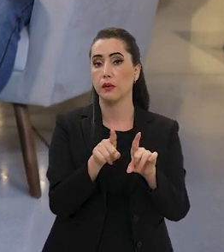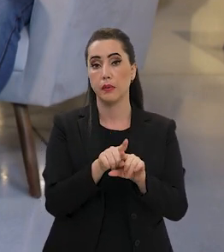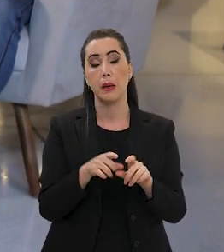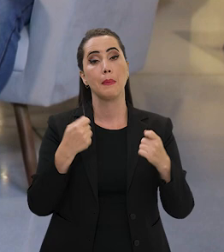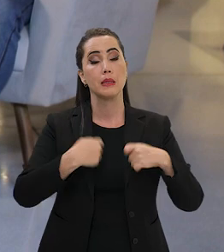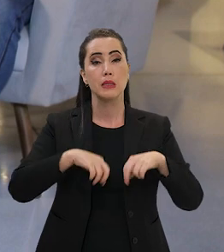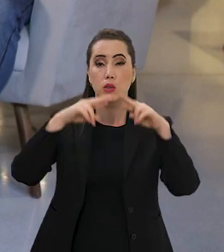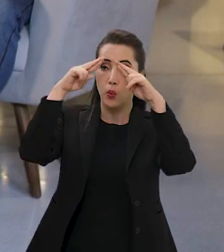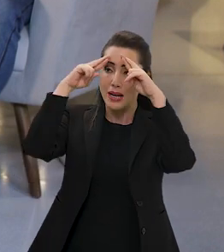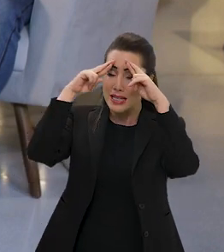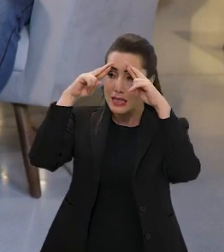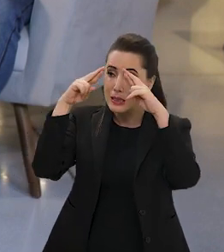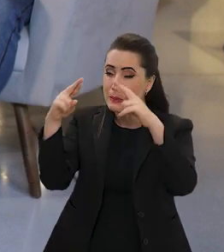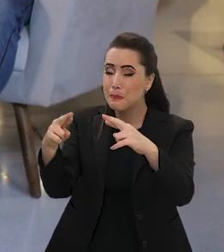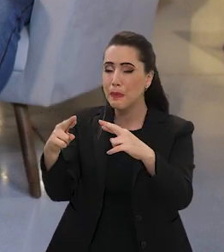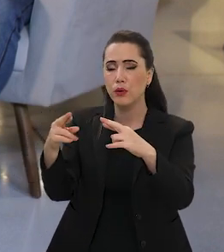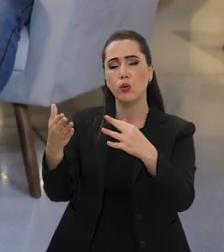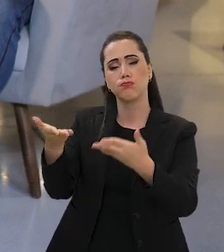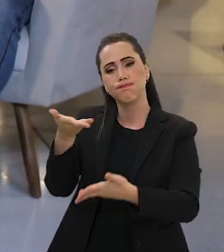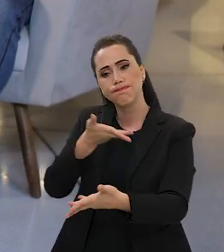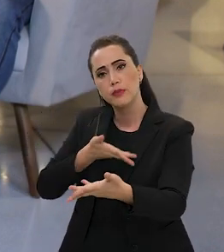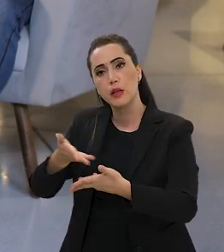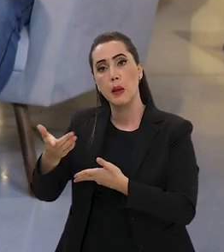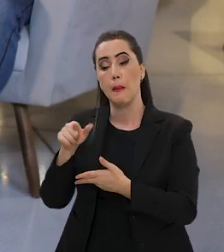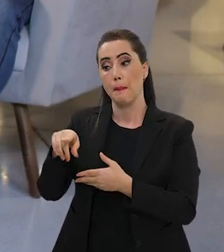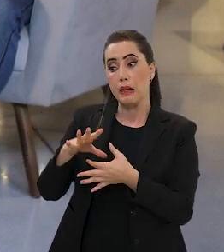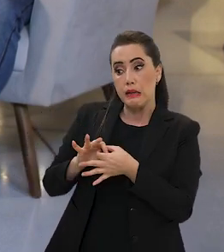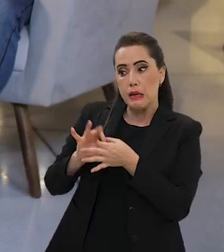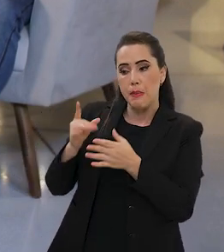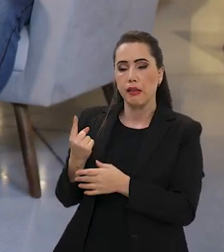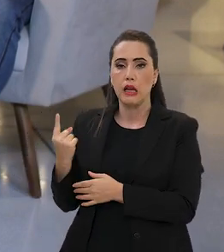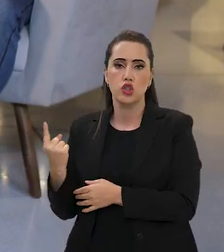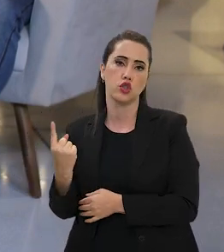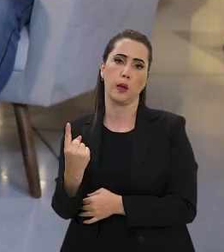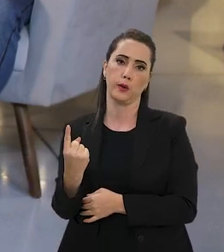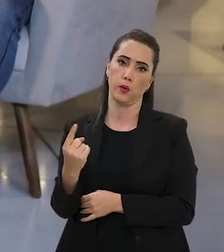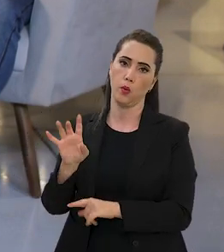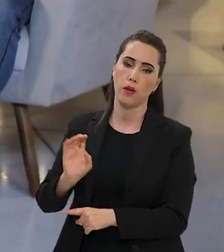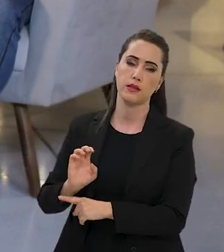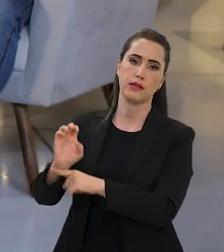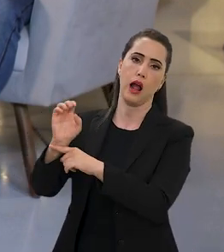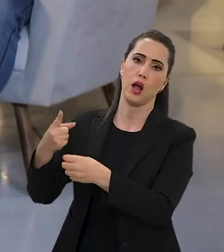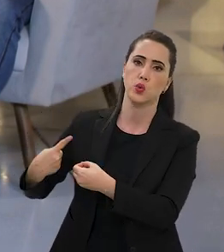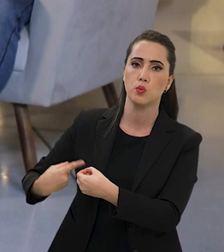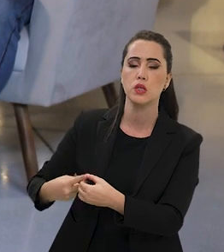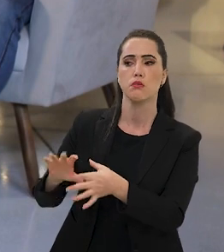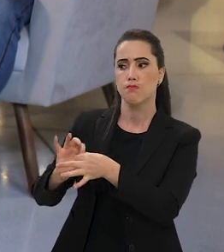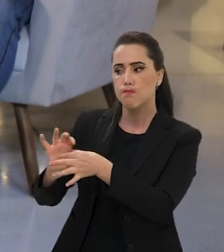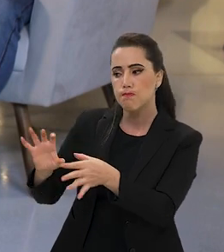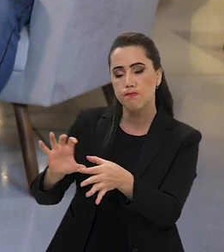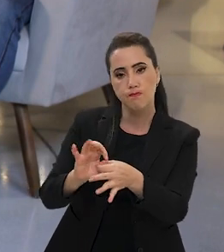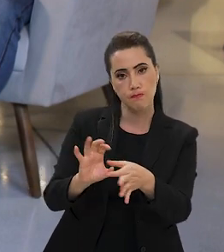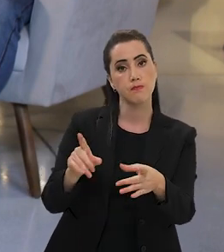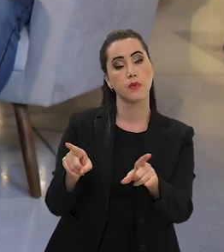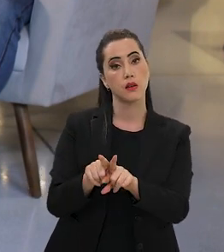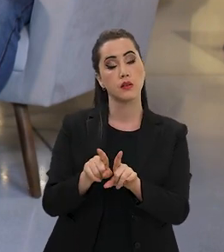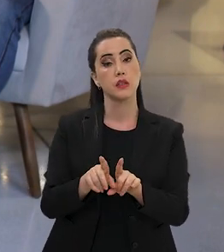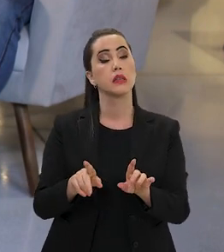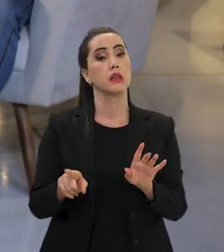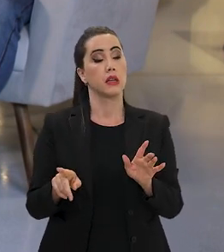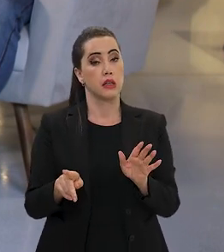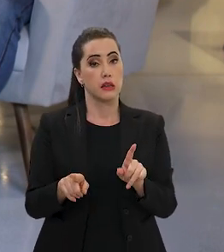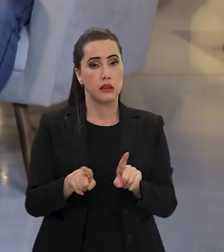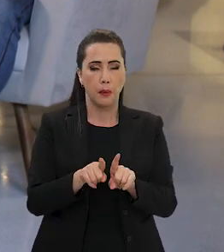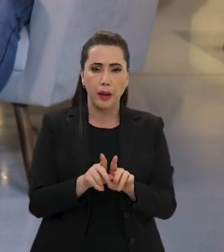há de haver um respeito profundo também pelas autonomias dos municípios e do Estado, dos Estados e mais